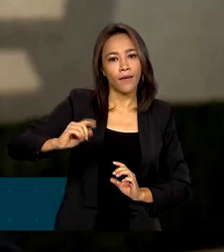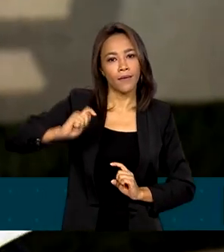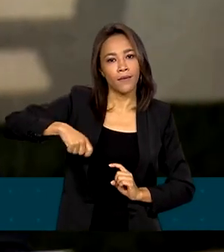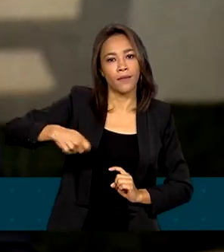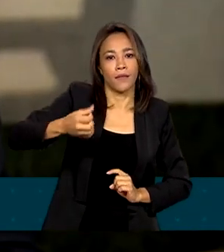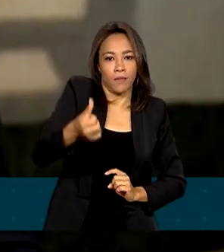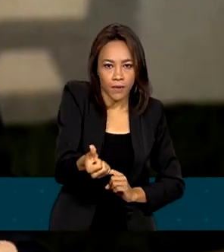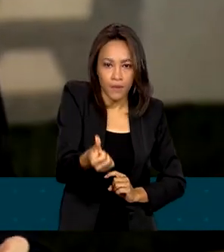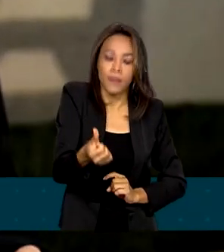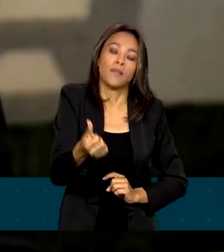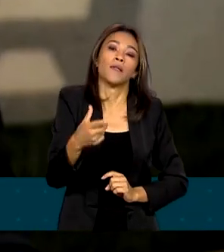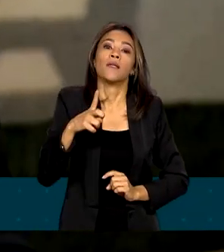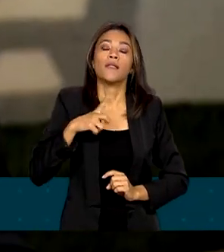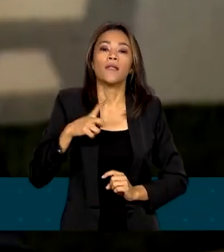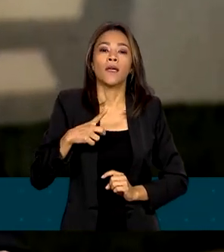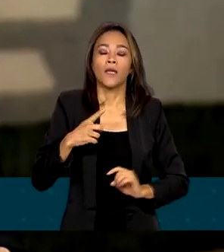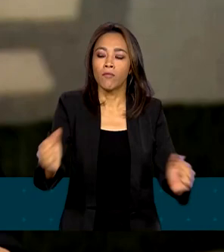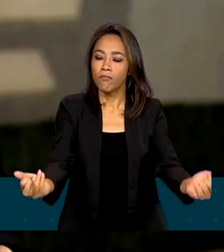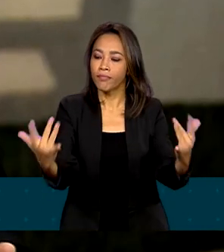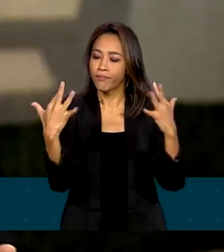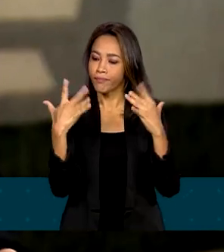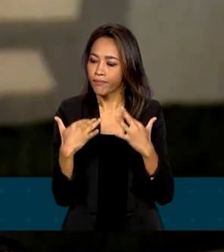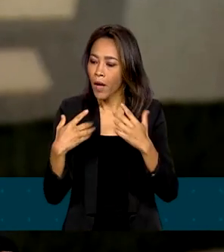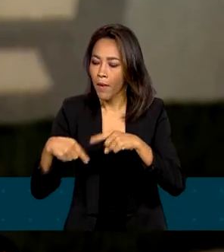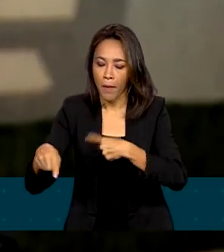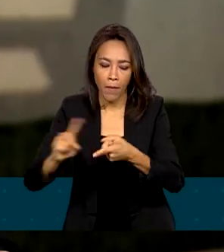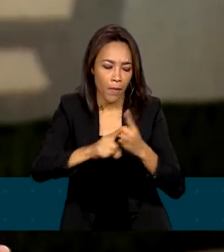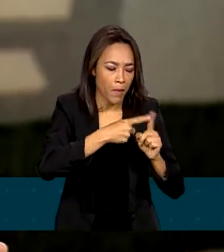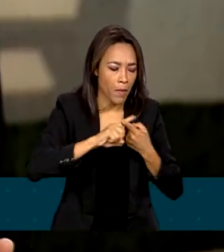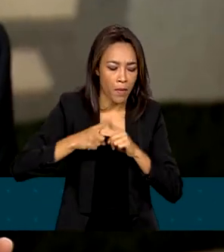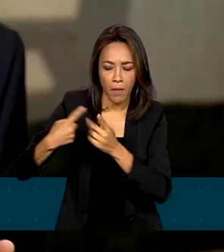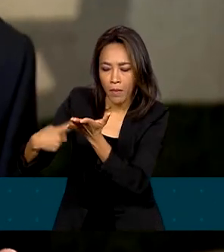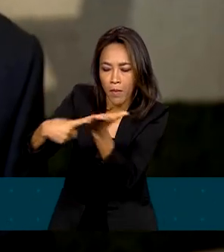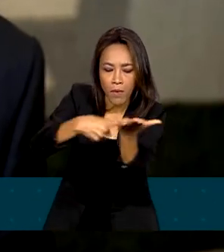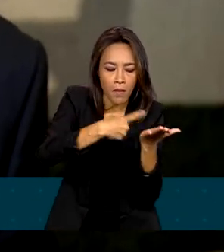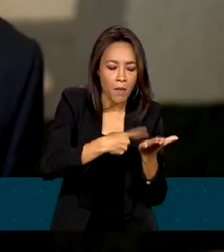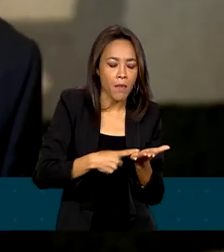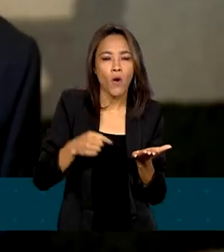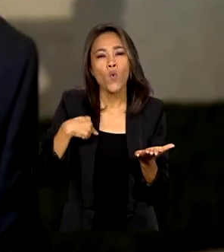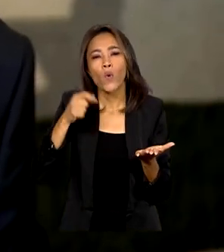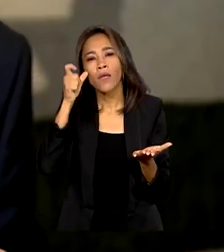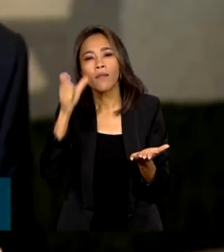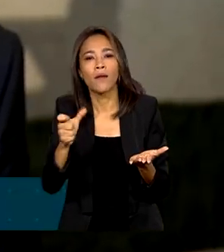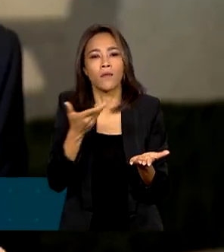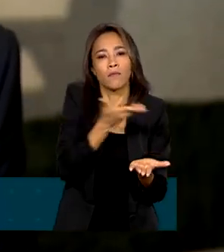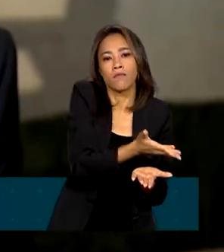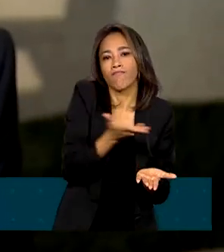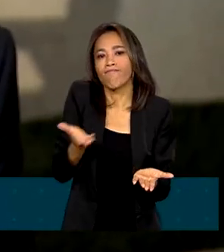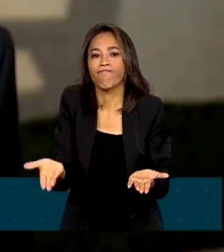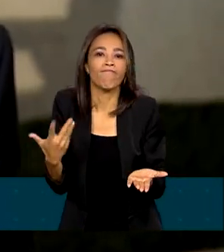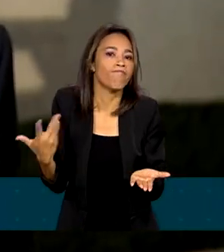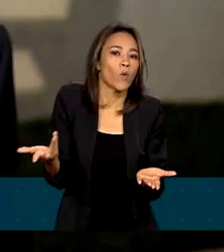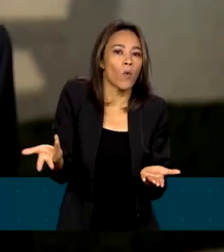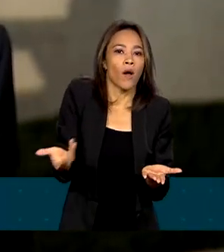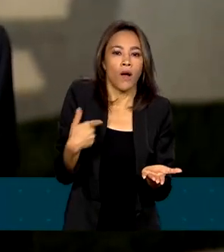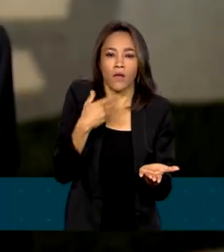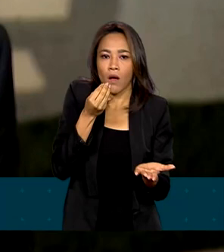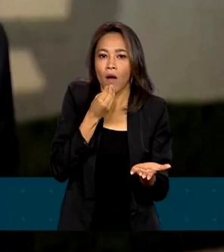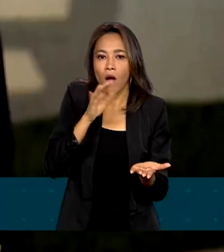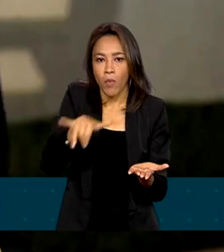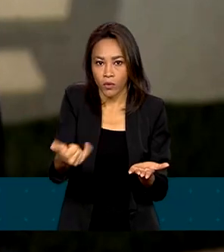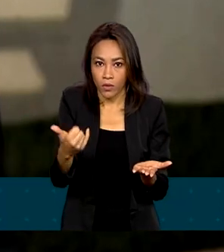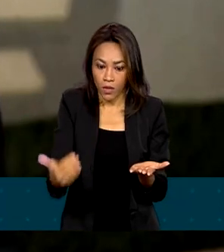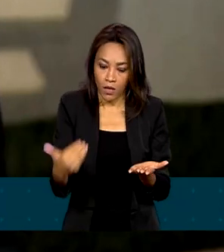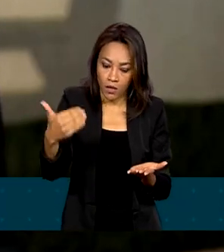discussão para a gente atualizar os avanços, que nos interessa, quais as oportunidades